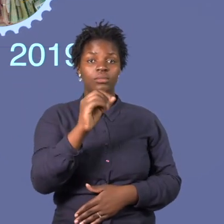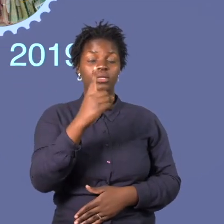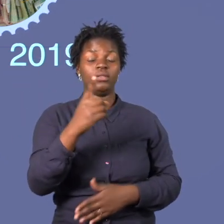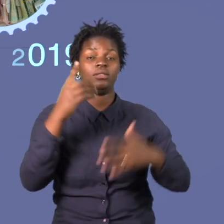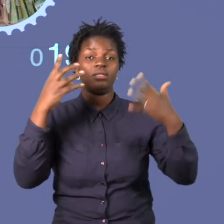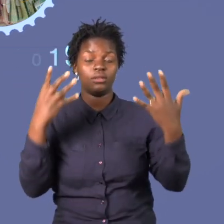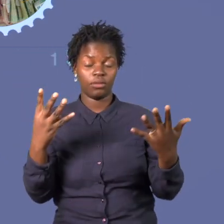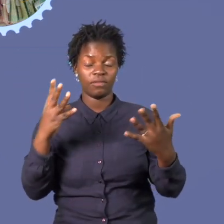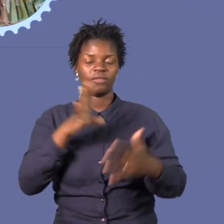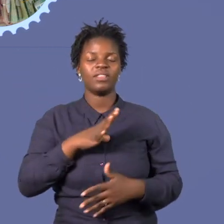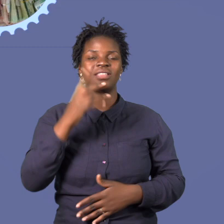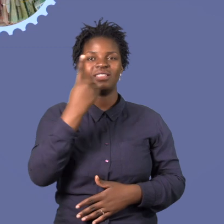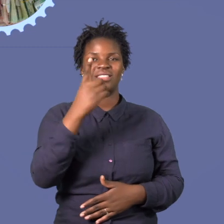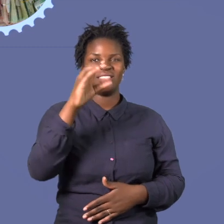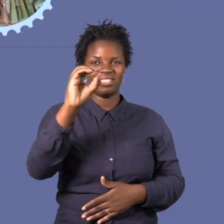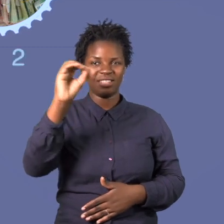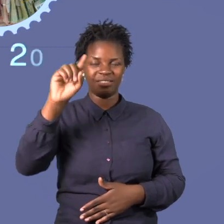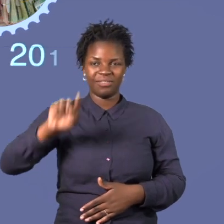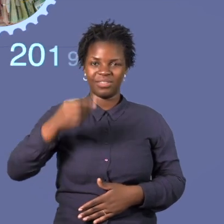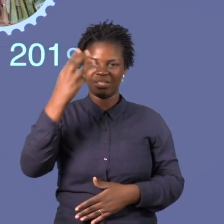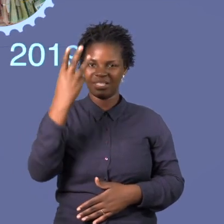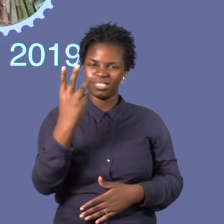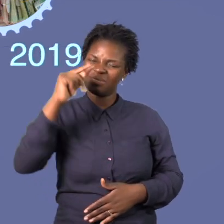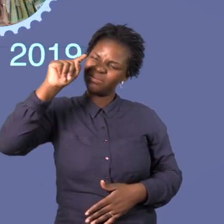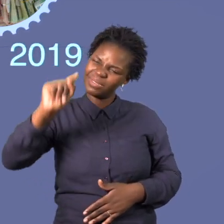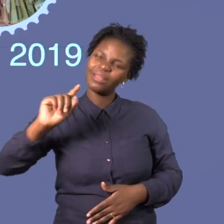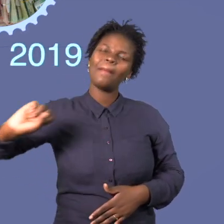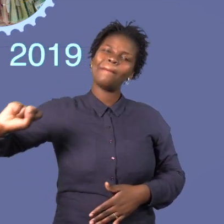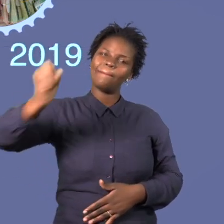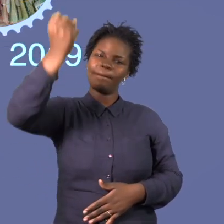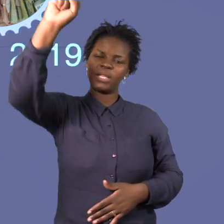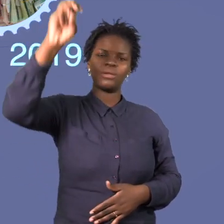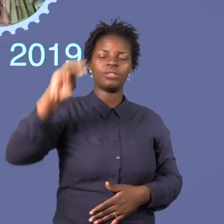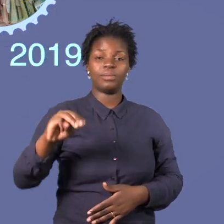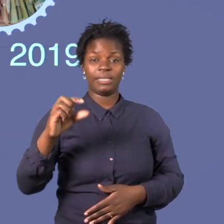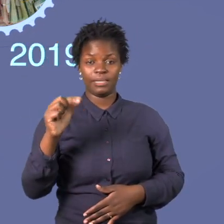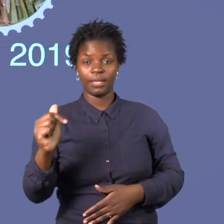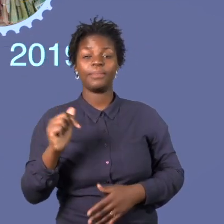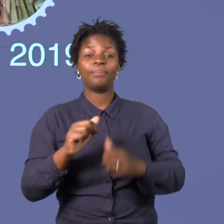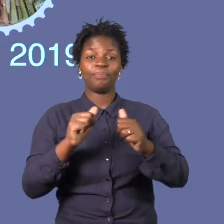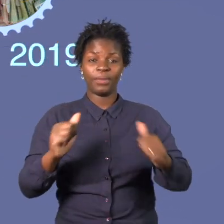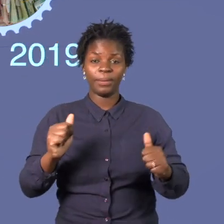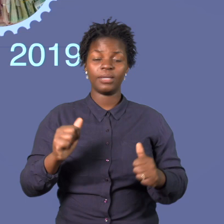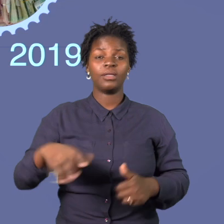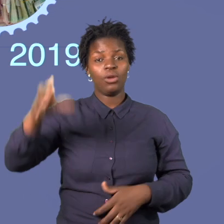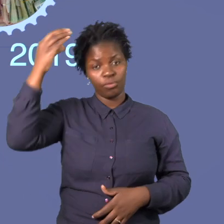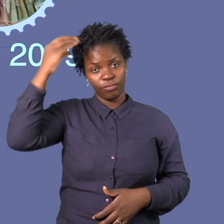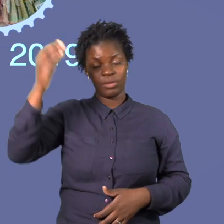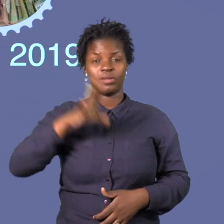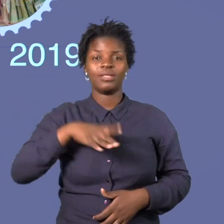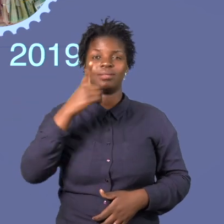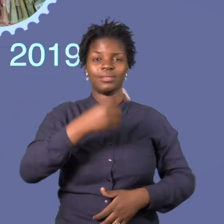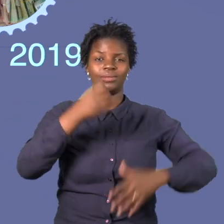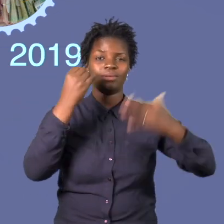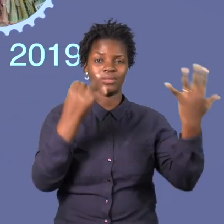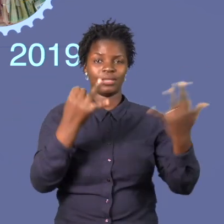que o país deixou de ganhar 11,4% de toda a receita arrecadada no setor energético, isto de